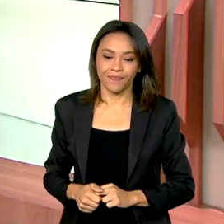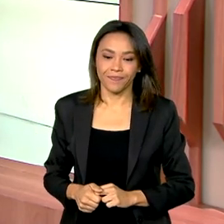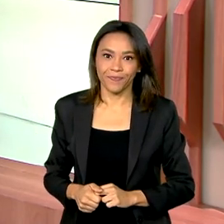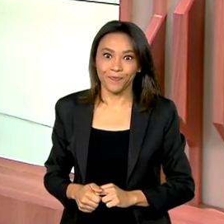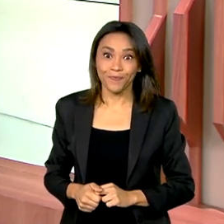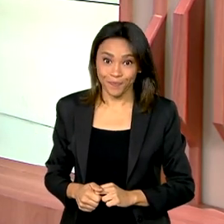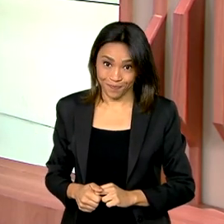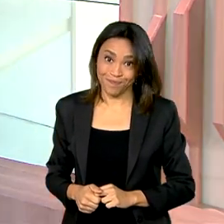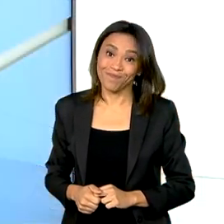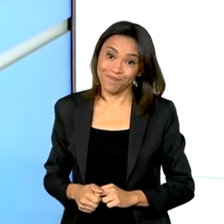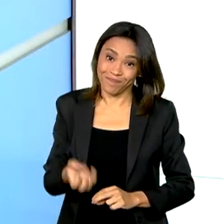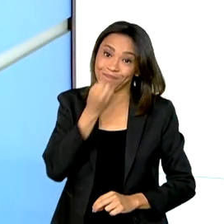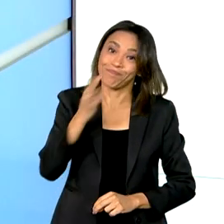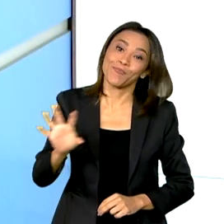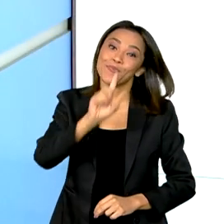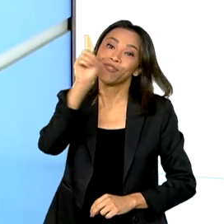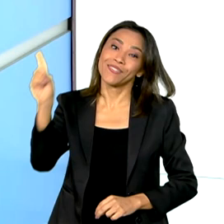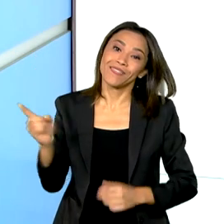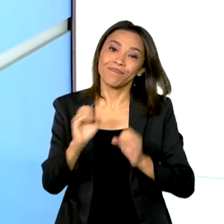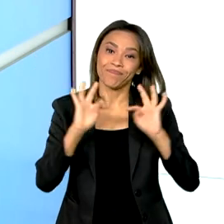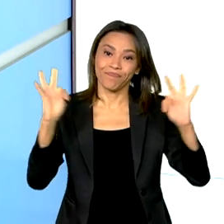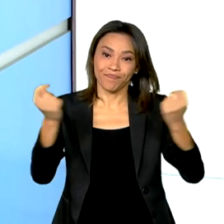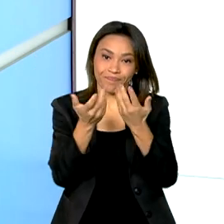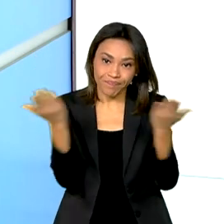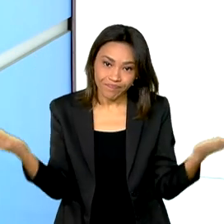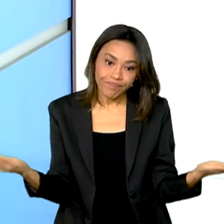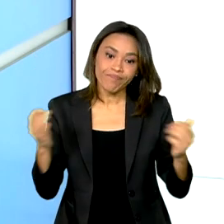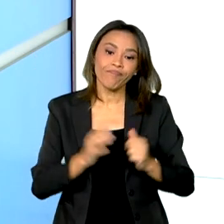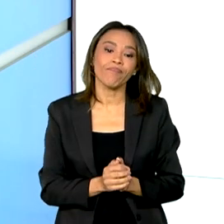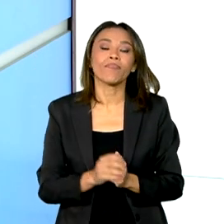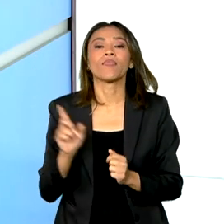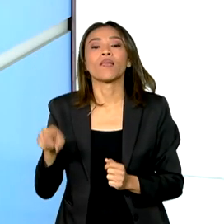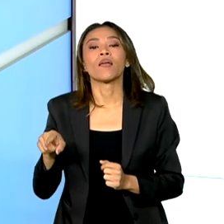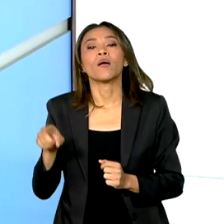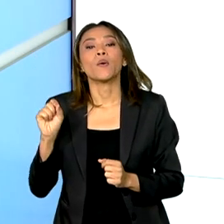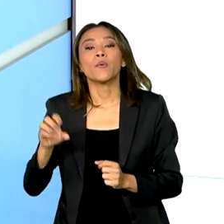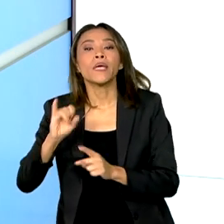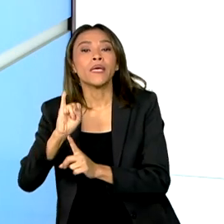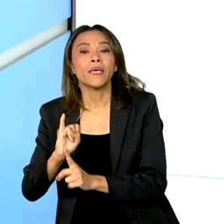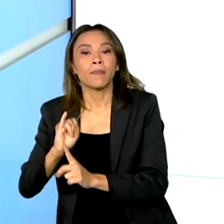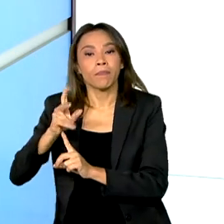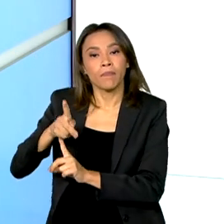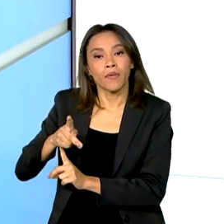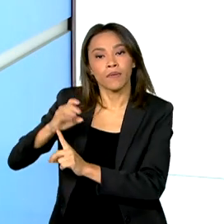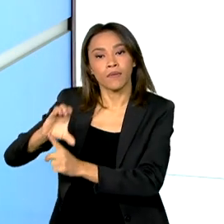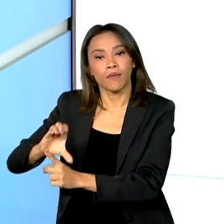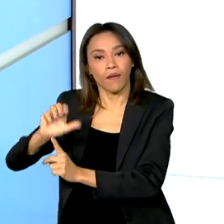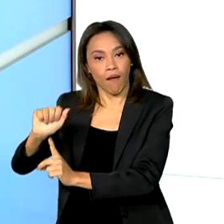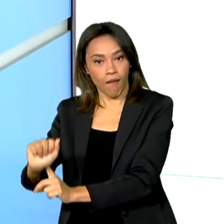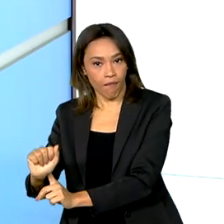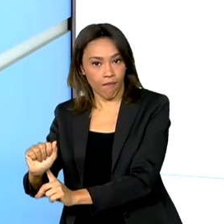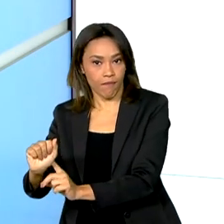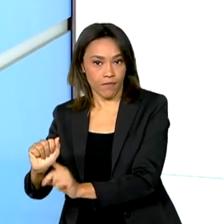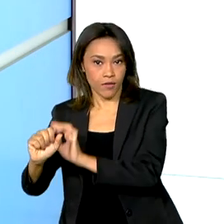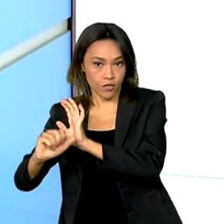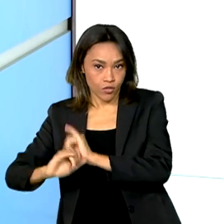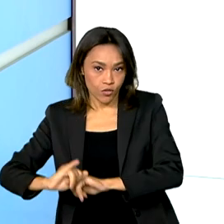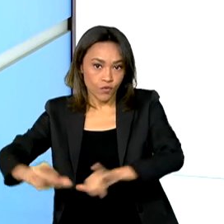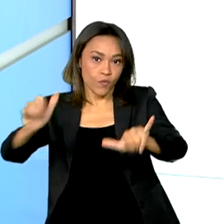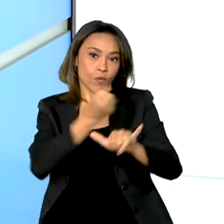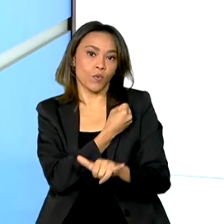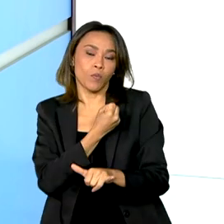Bom dia Roberto, bom dia a todos. O Índice Nacional de Preços ao Consumidor Amplo, o IPCA, ficou em 0